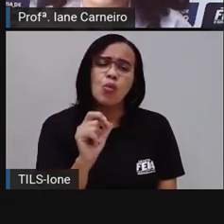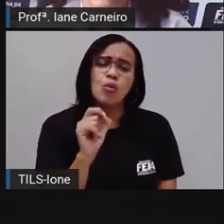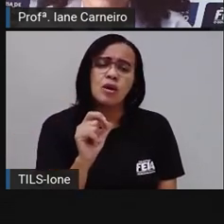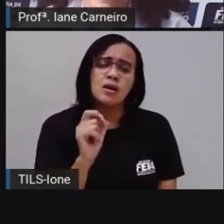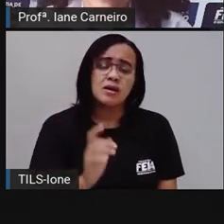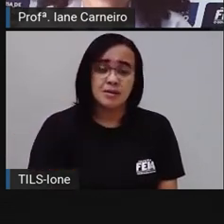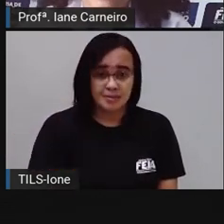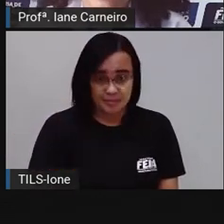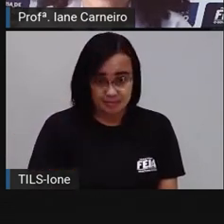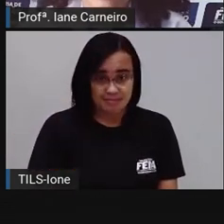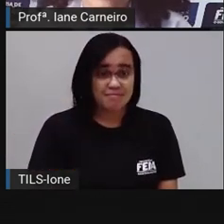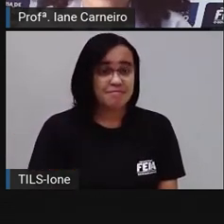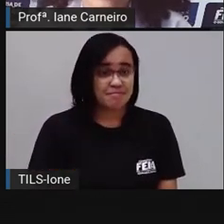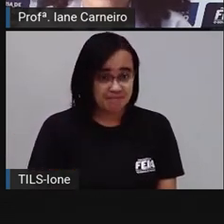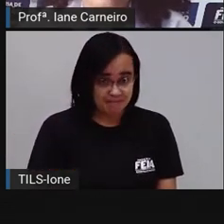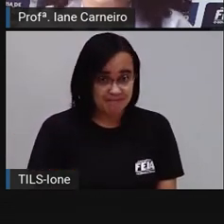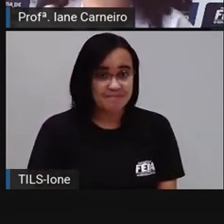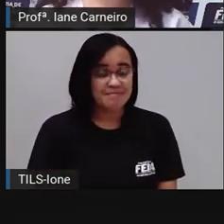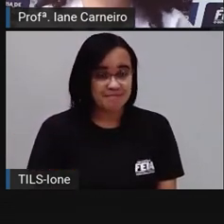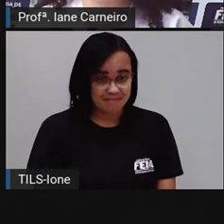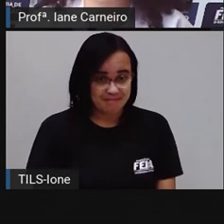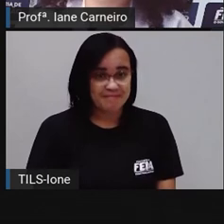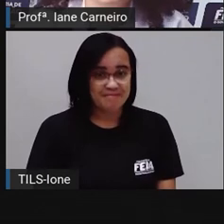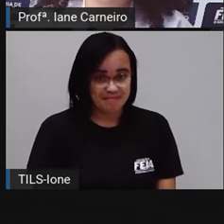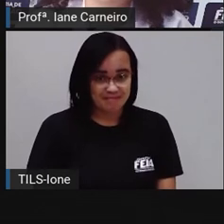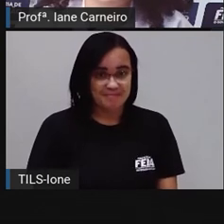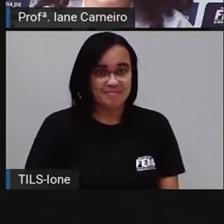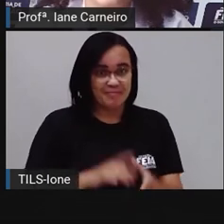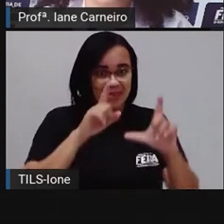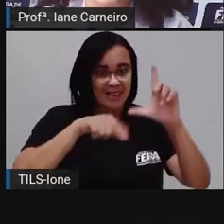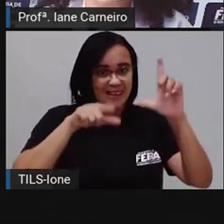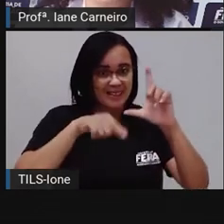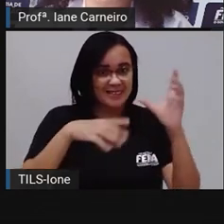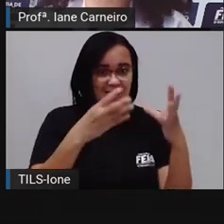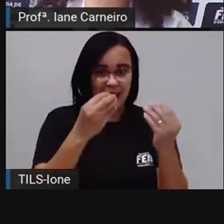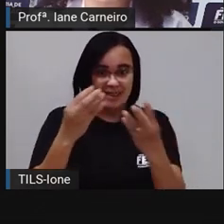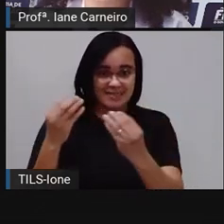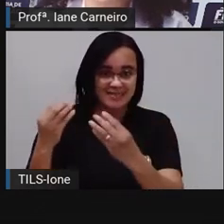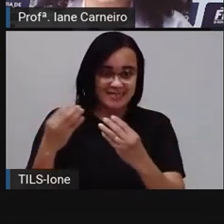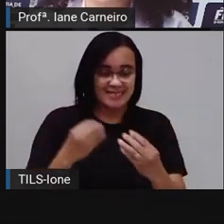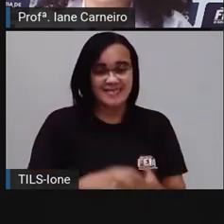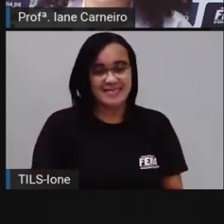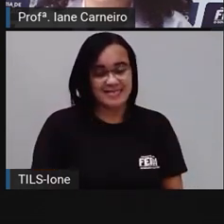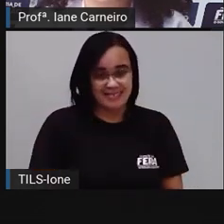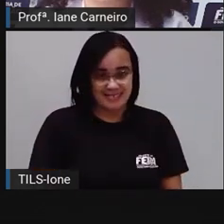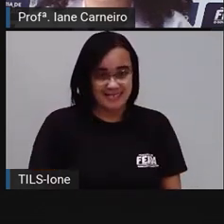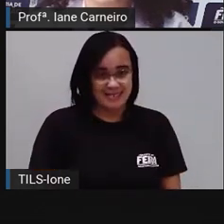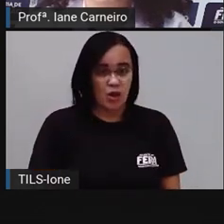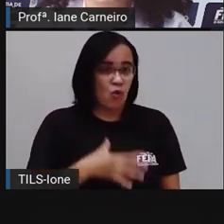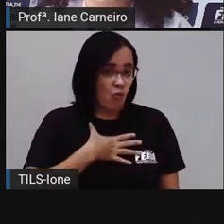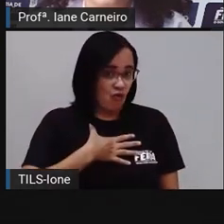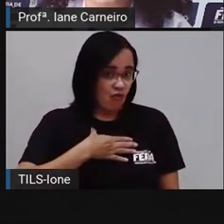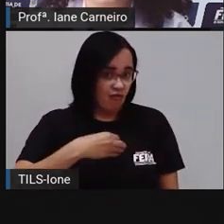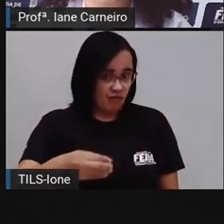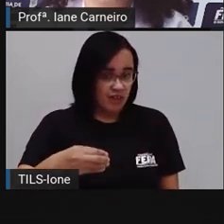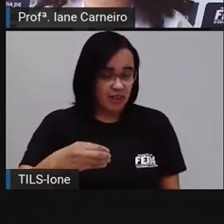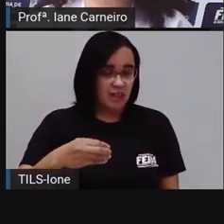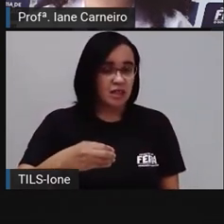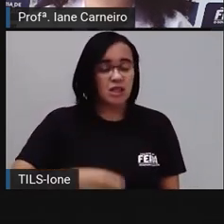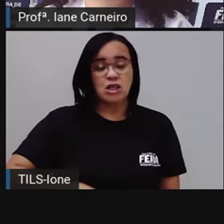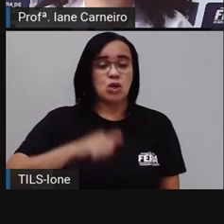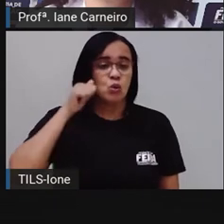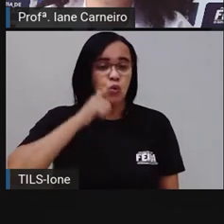Essa tem mais letras, ó. Mais letras. E aí, o é que os filhos da sua tia são para vocês? São os seus